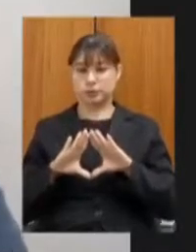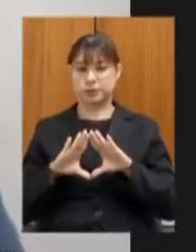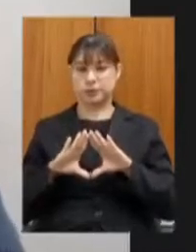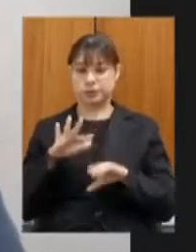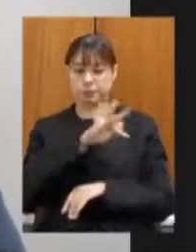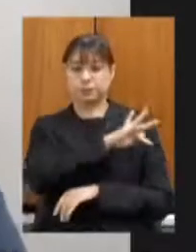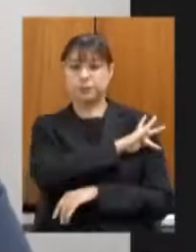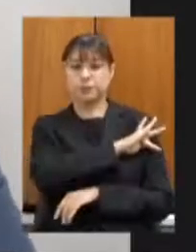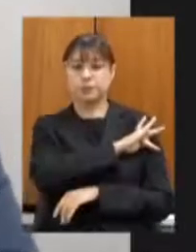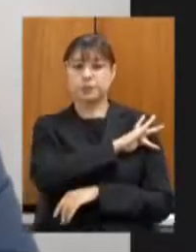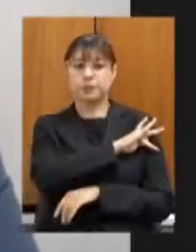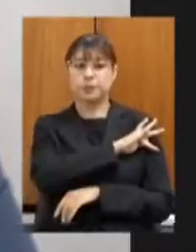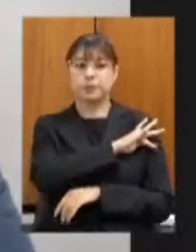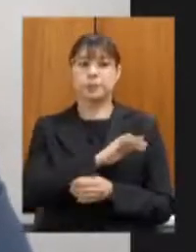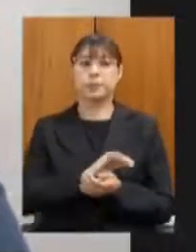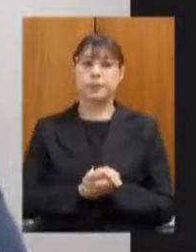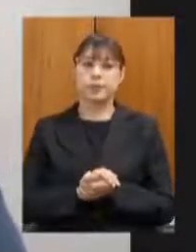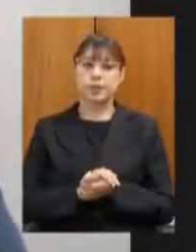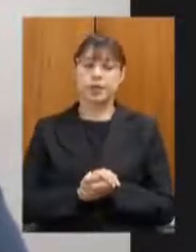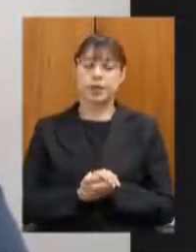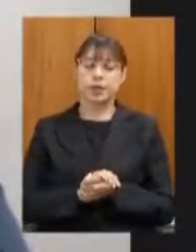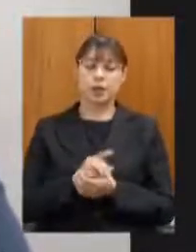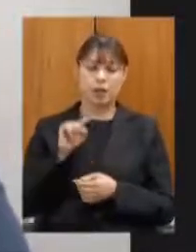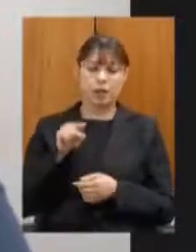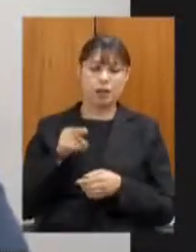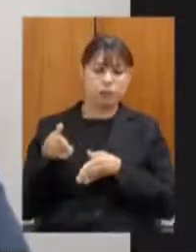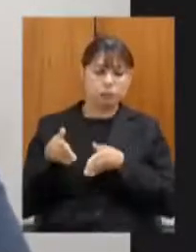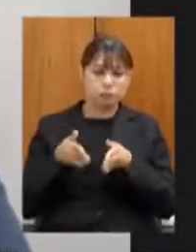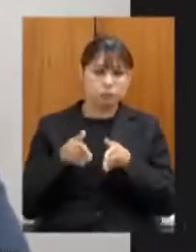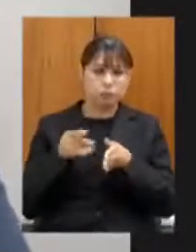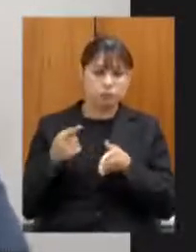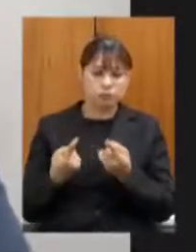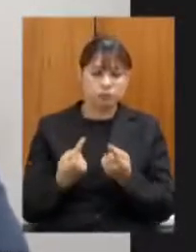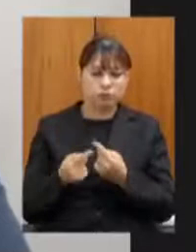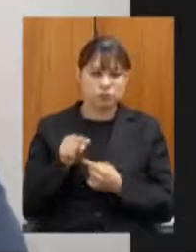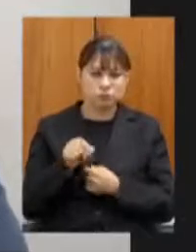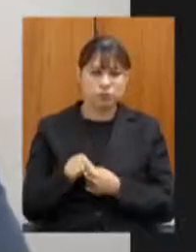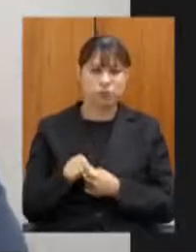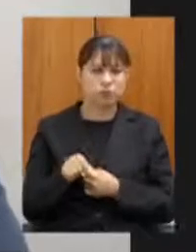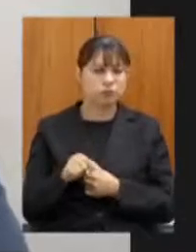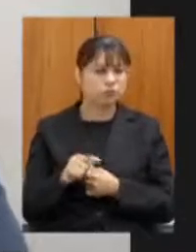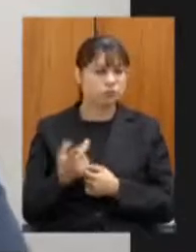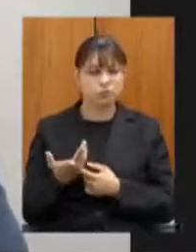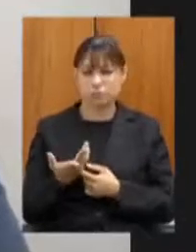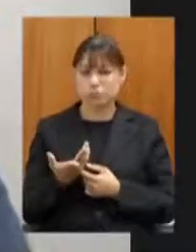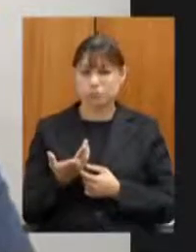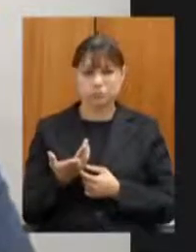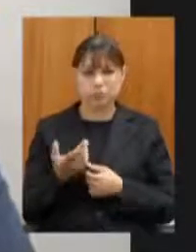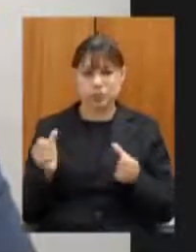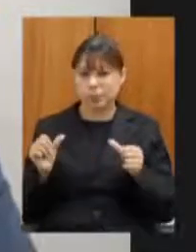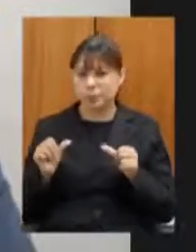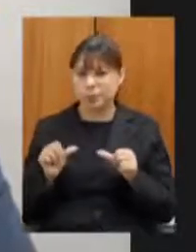Fiscaliza que aquela estrada era uma das piores que eu